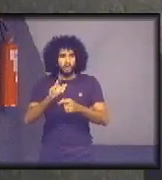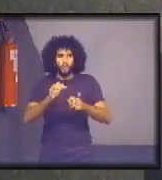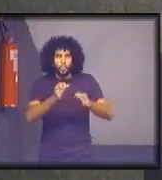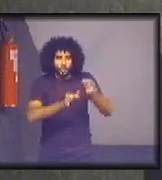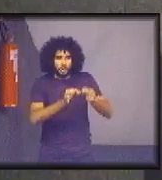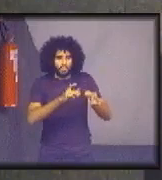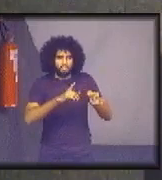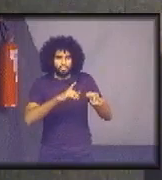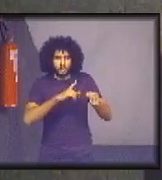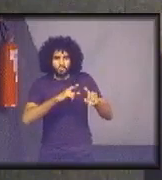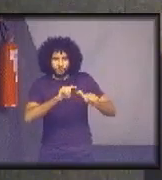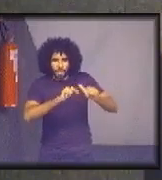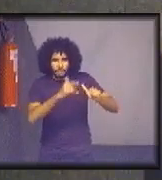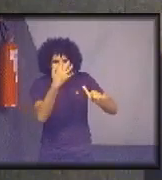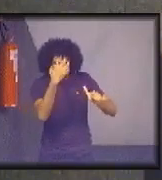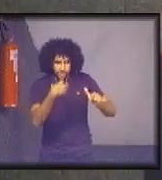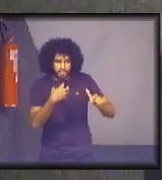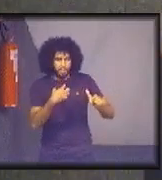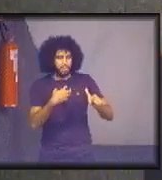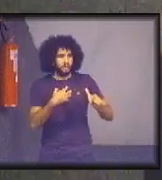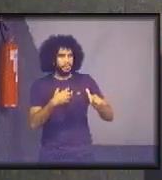tratando das questões de sustentabilidade.